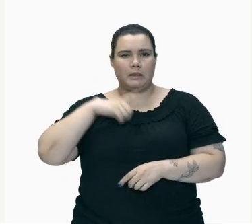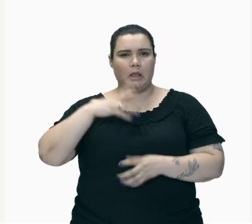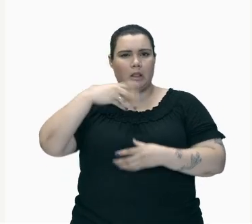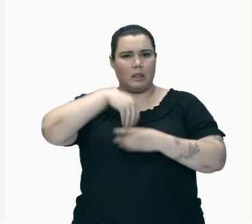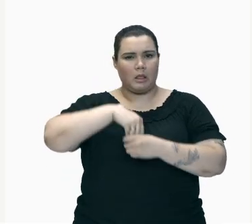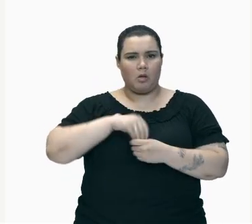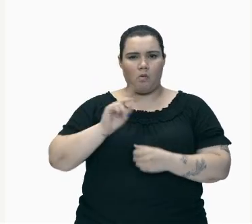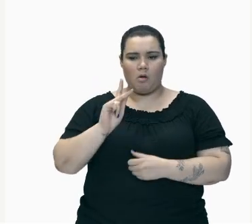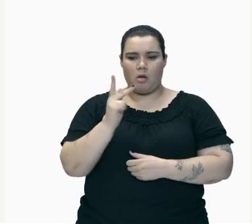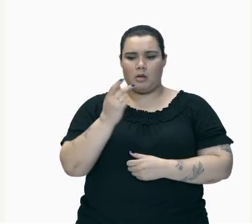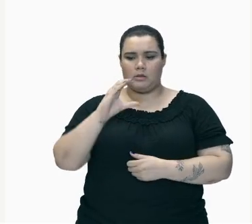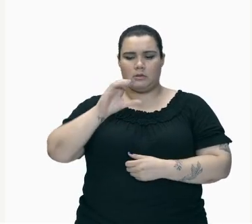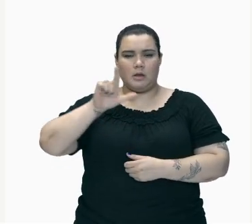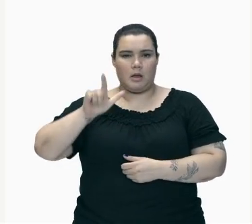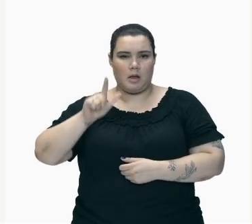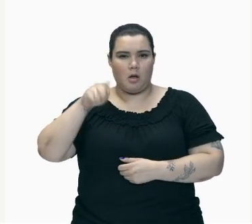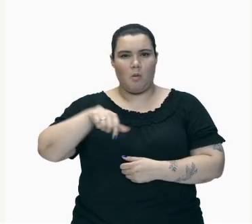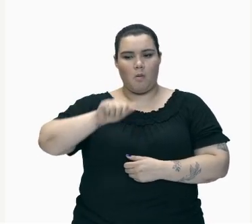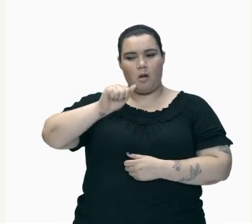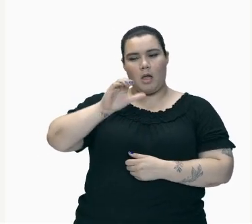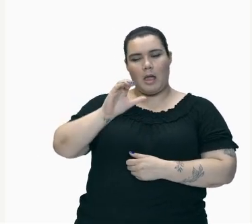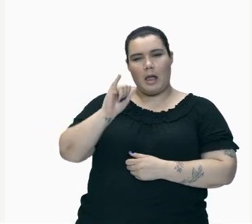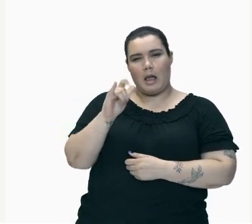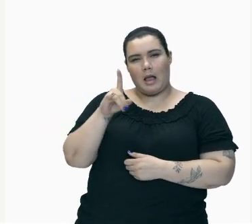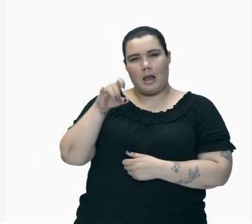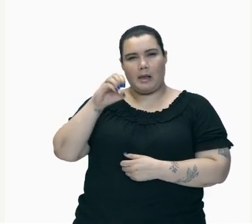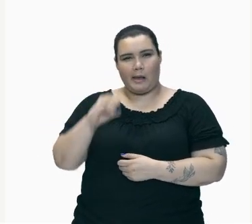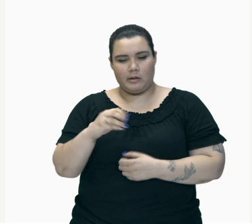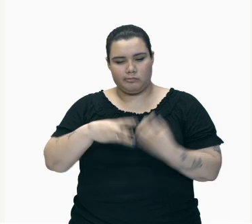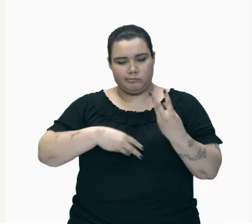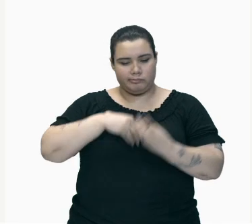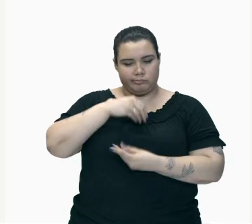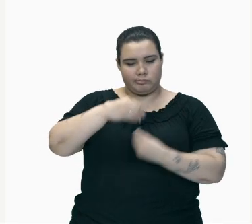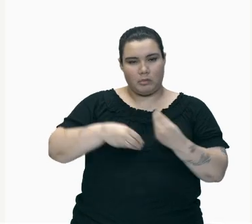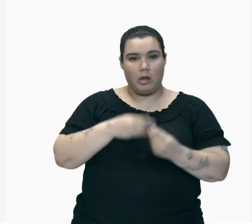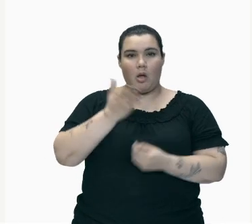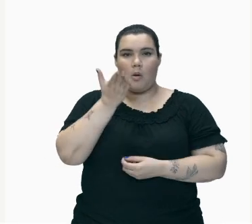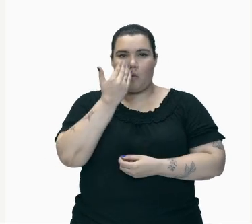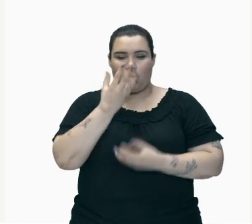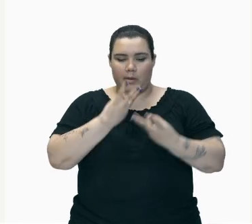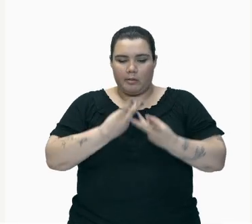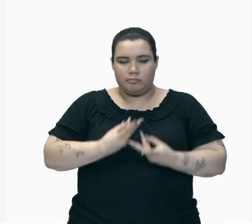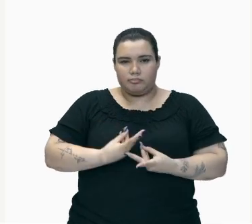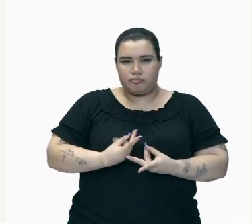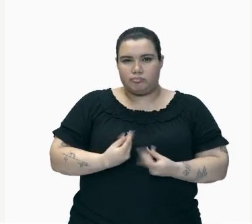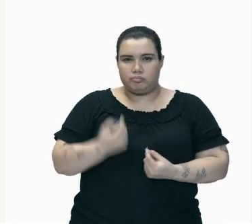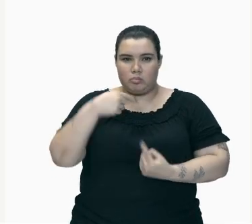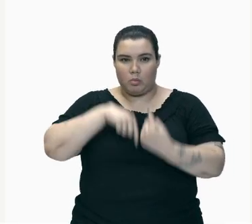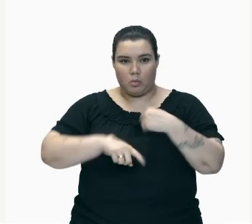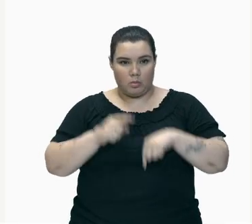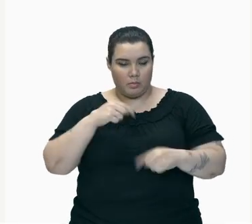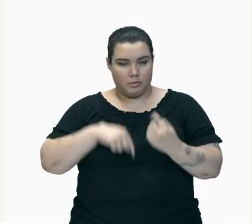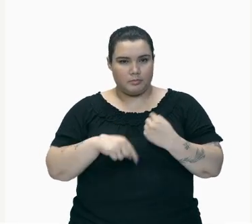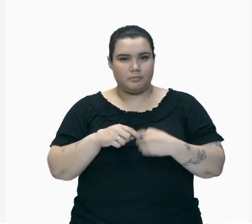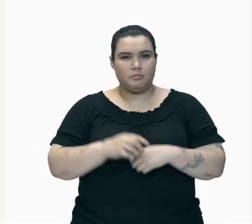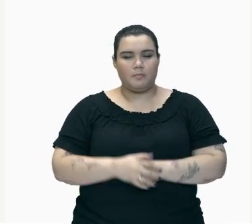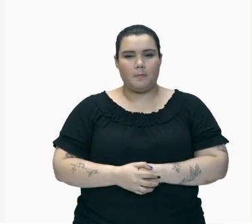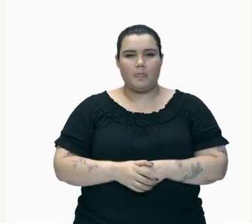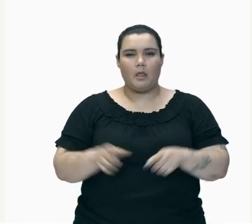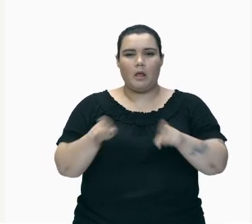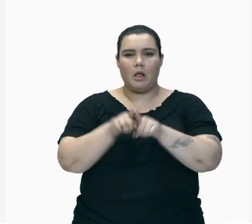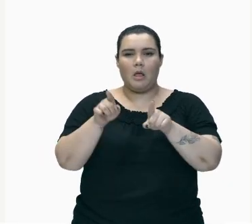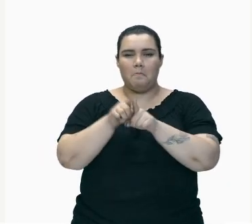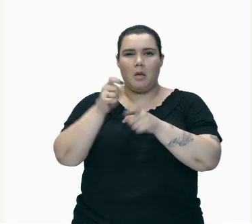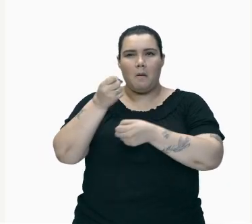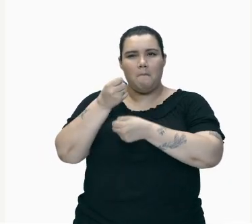Muriático Ou Clorídrico Que Vai Digerir Todo Esse Alimento Os Fogos De Artifício